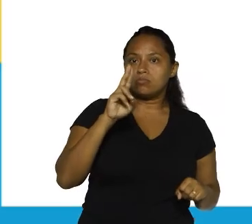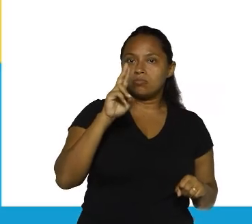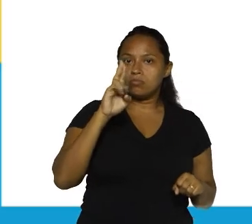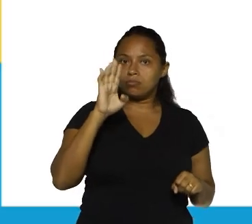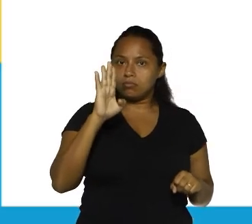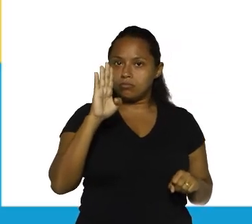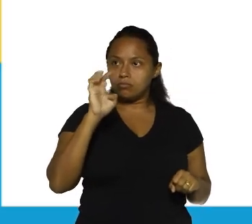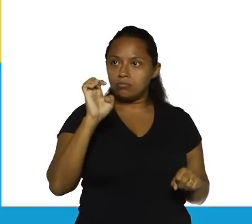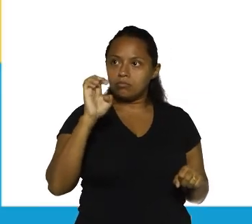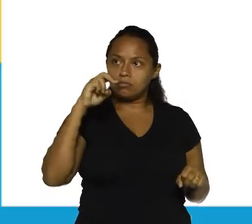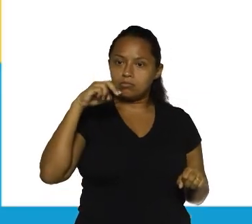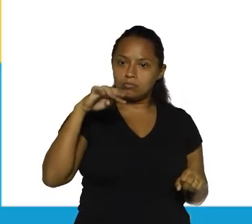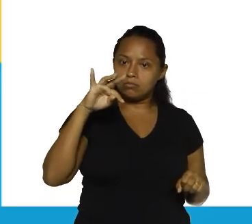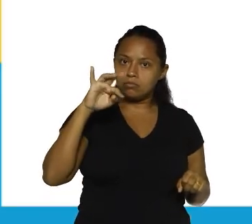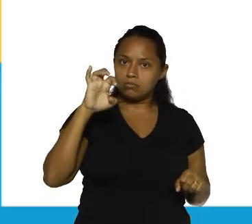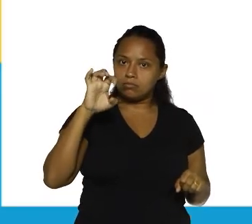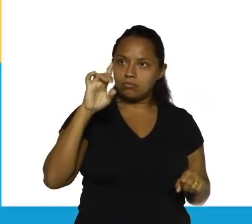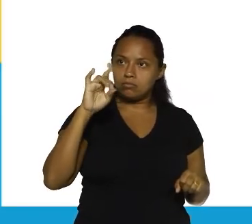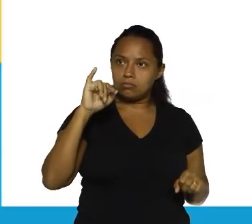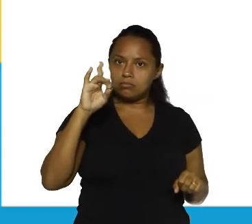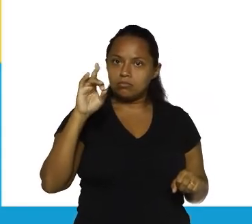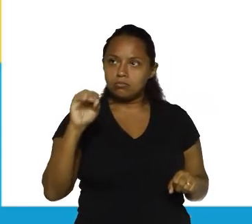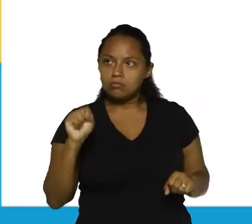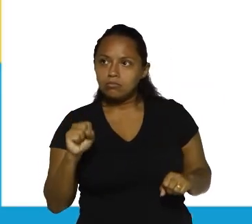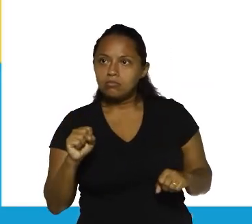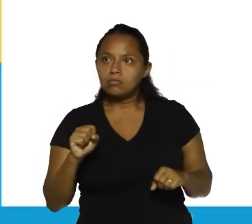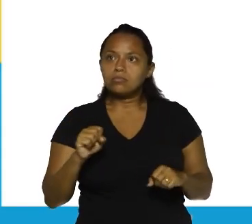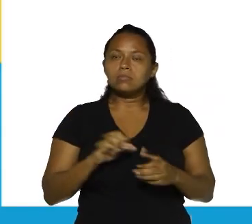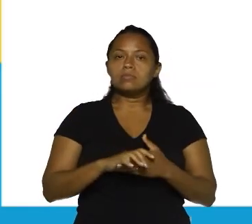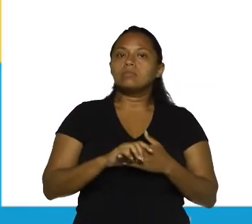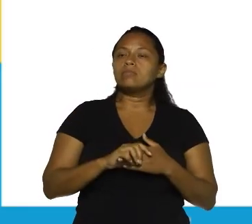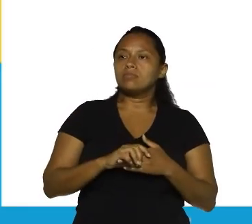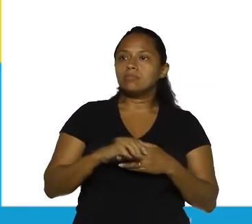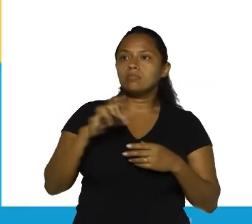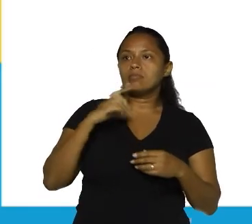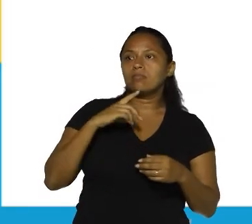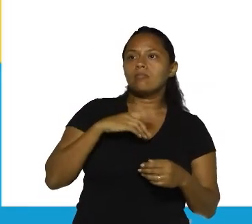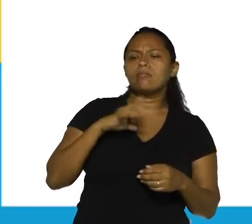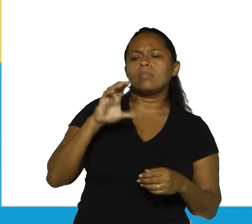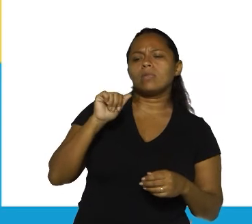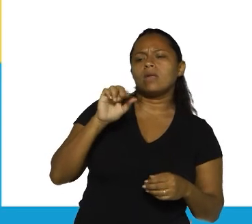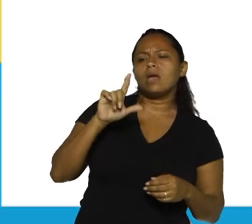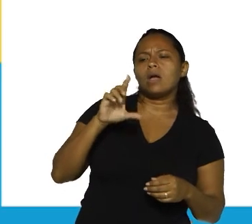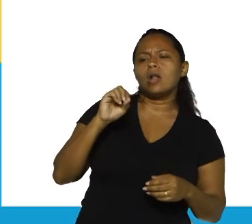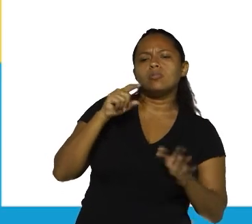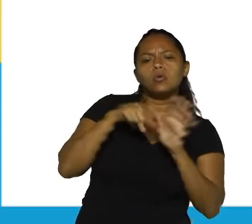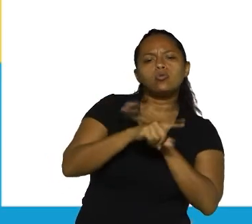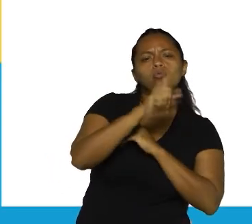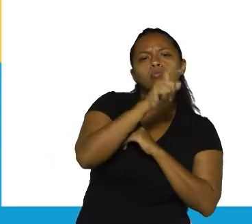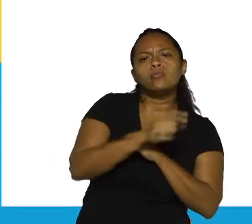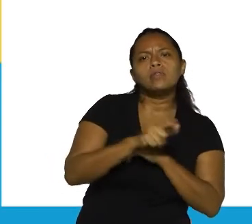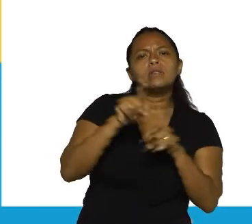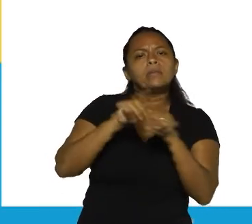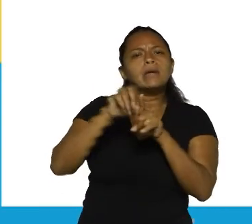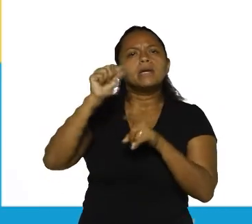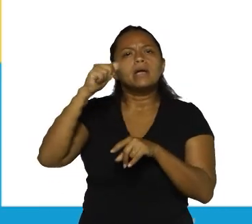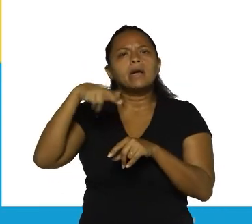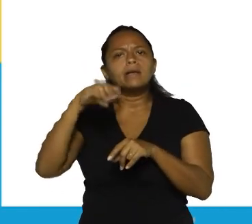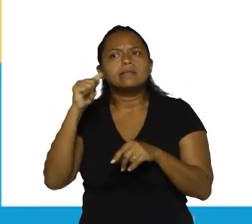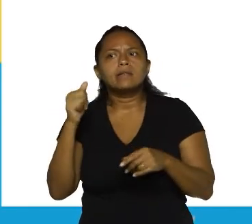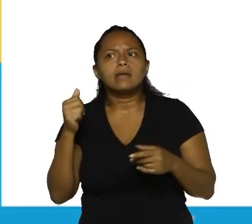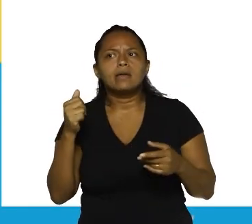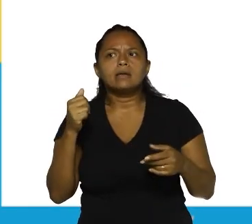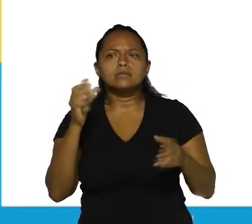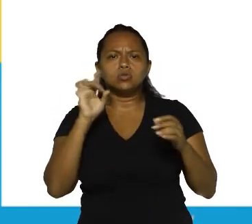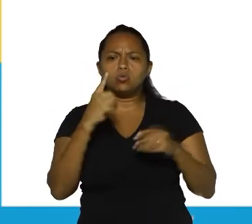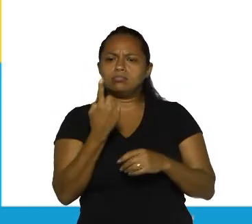contrário. Parece que é simples, mas o período é composto. A gente tem, Carlos perguntou por você e Ana também. Eu só tenho